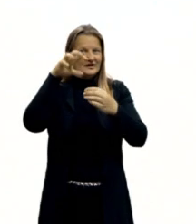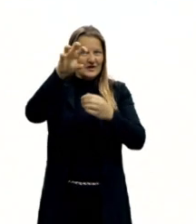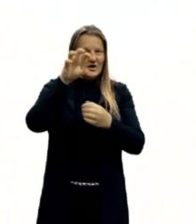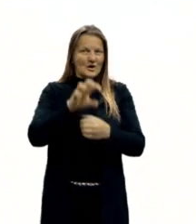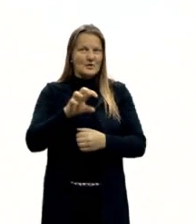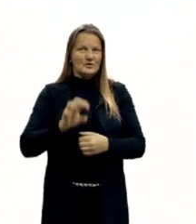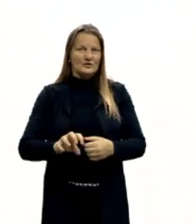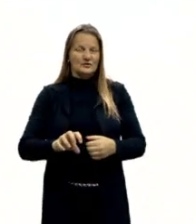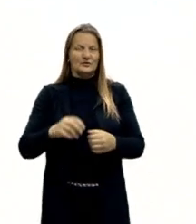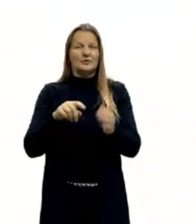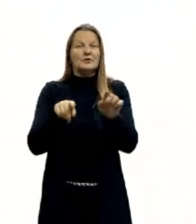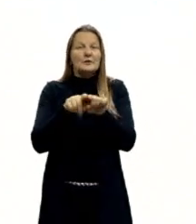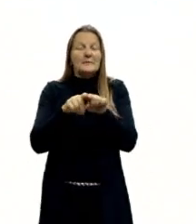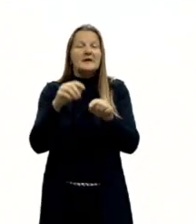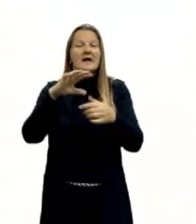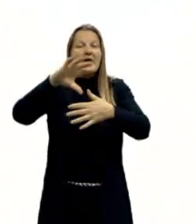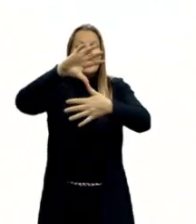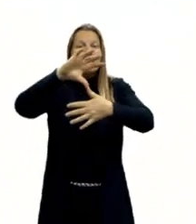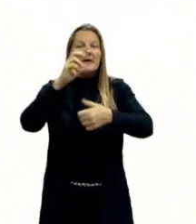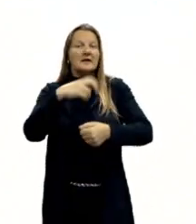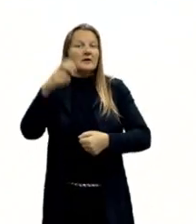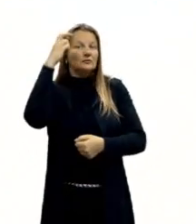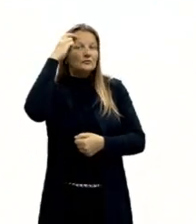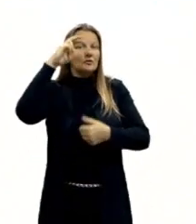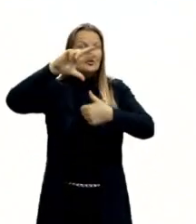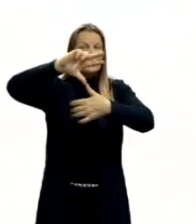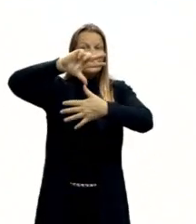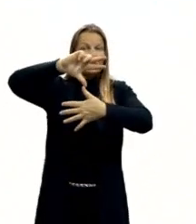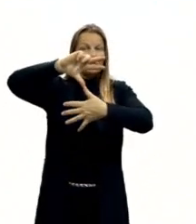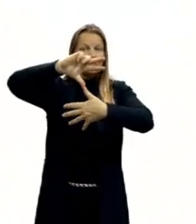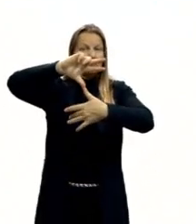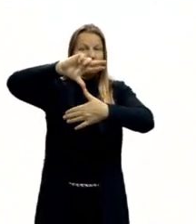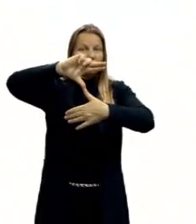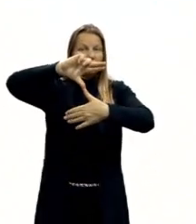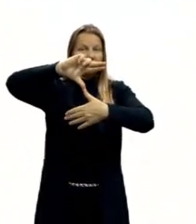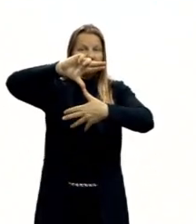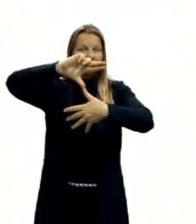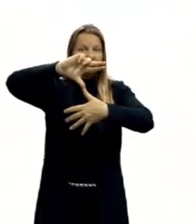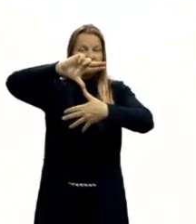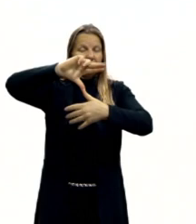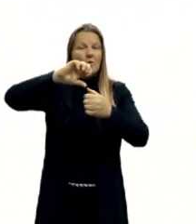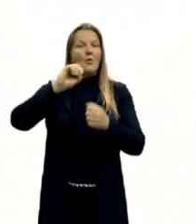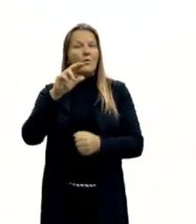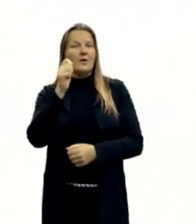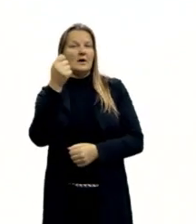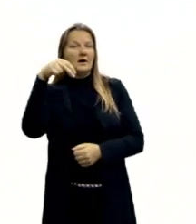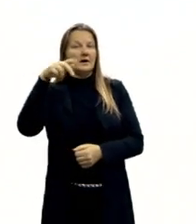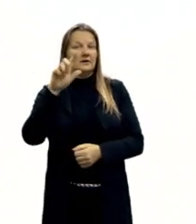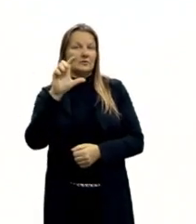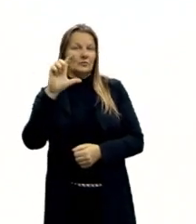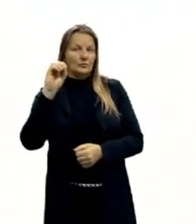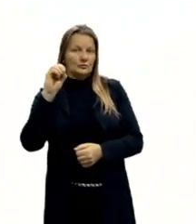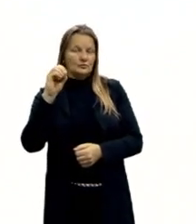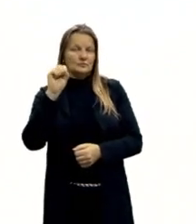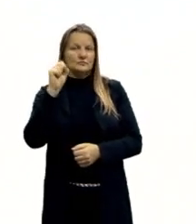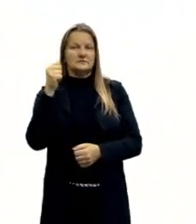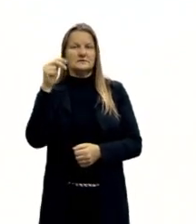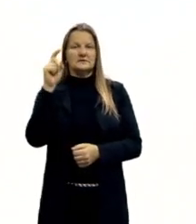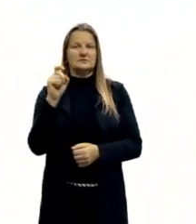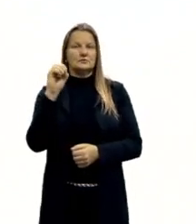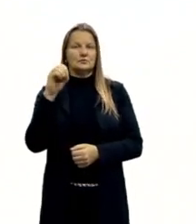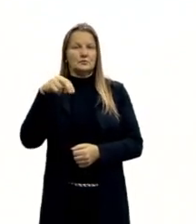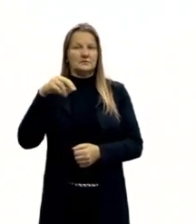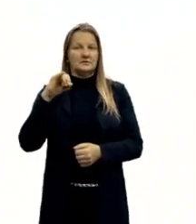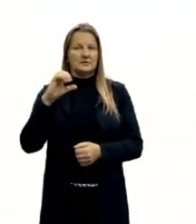Cultural, nós temos América Latina e América Anglo-Saxônica através da língua que foi